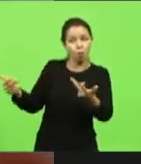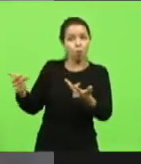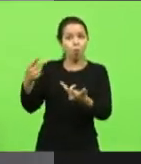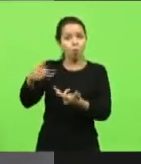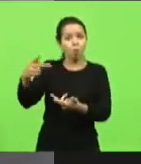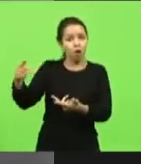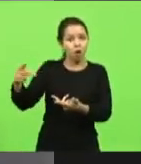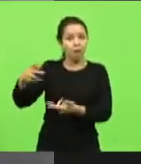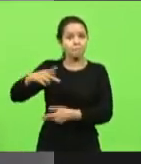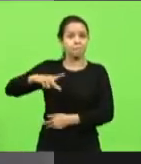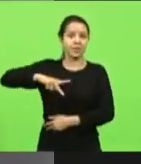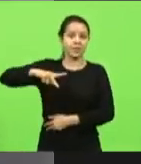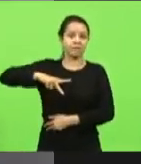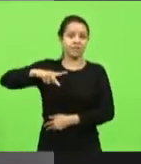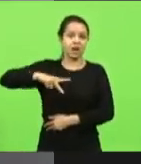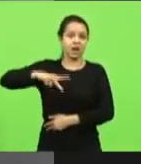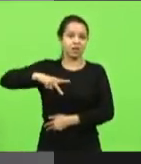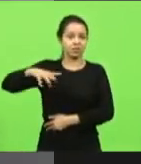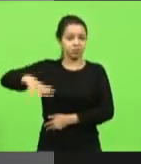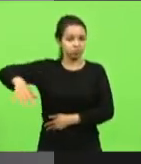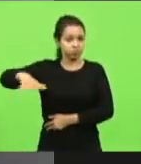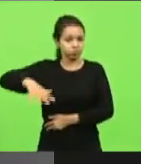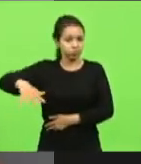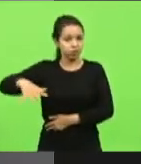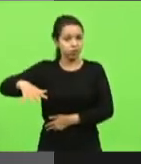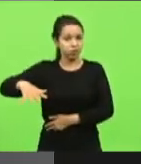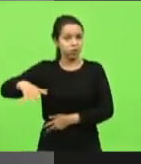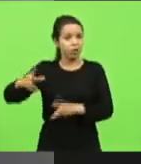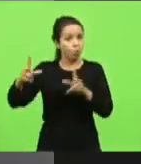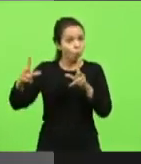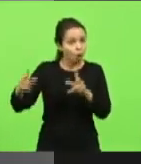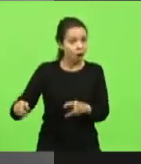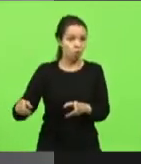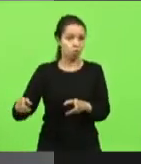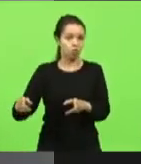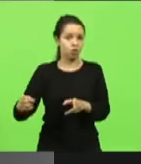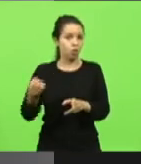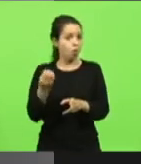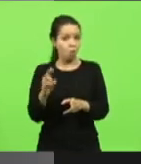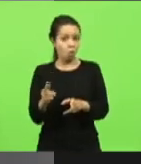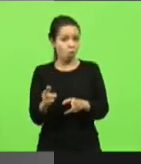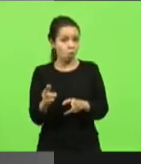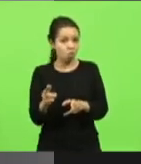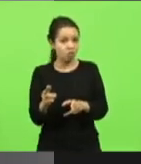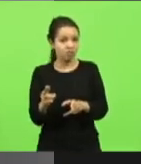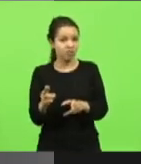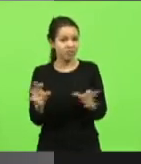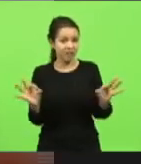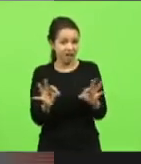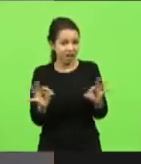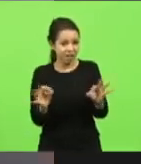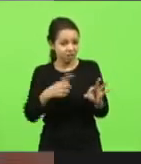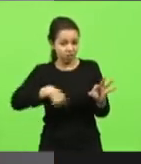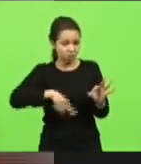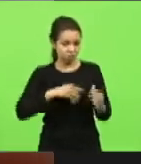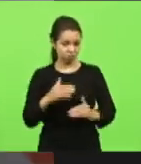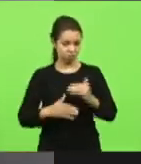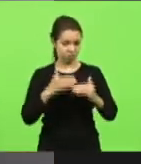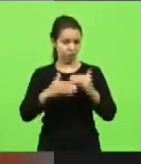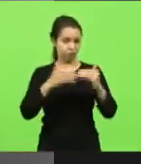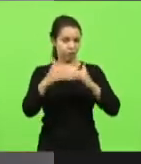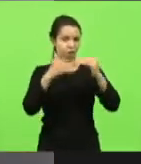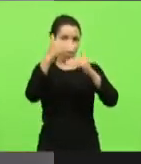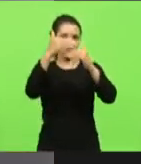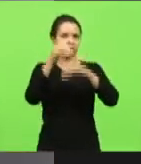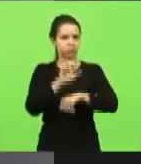privadas né ou nós não vamos conseguir fazer um estado de desenvolvimento um estado